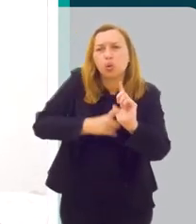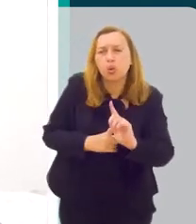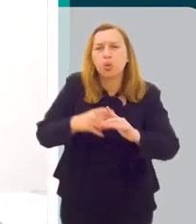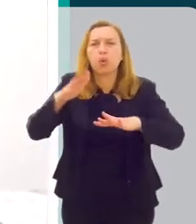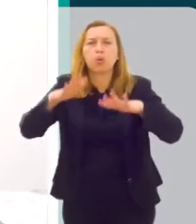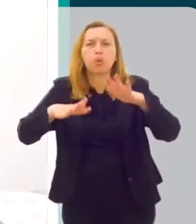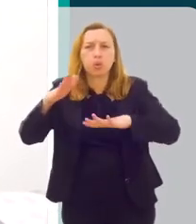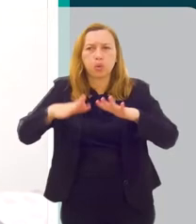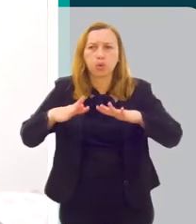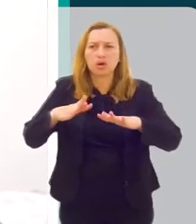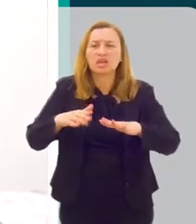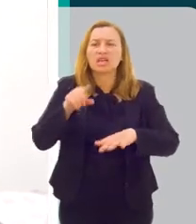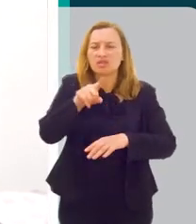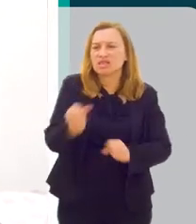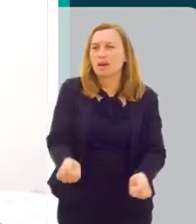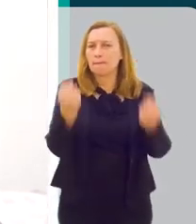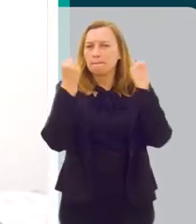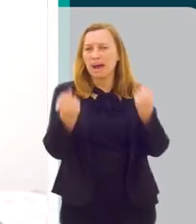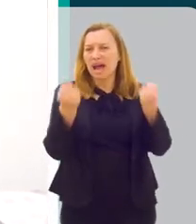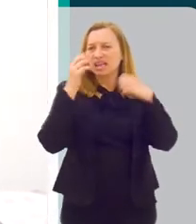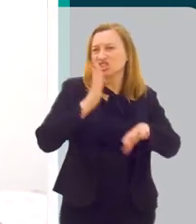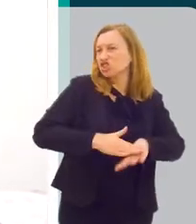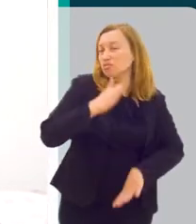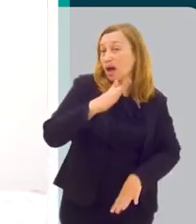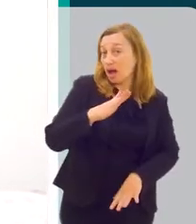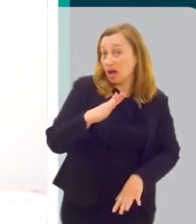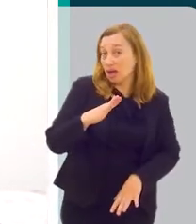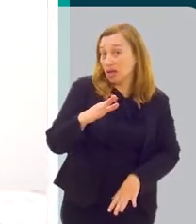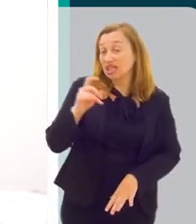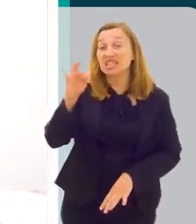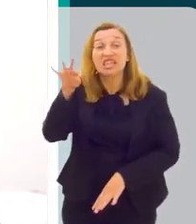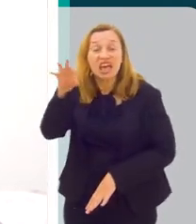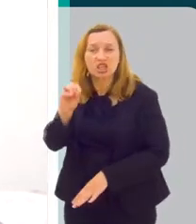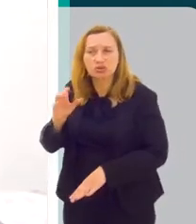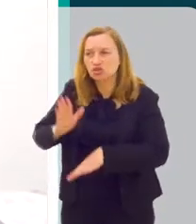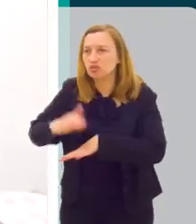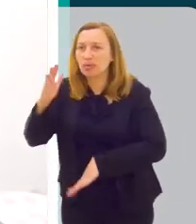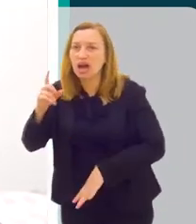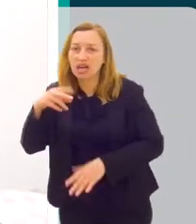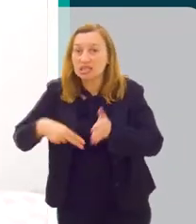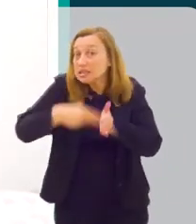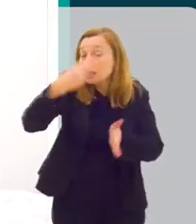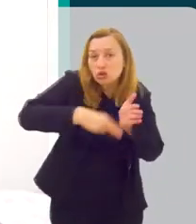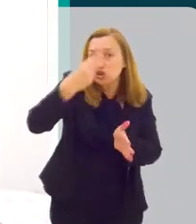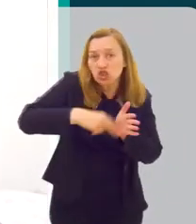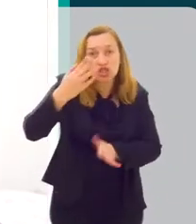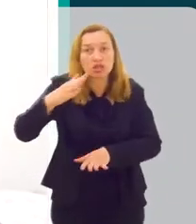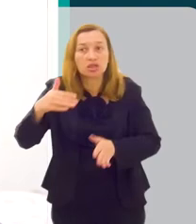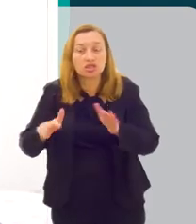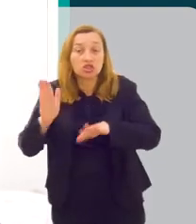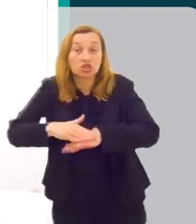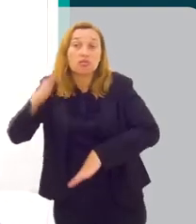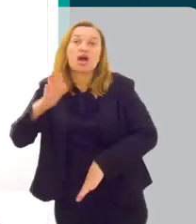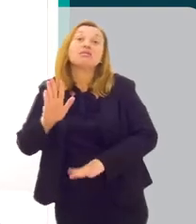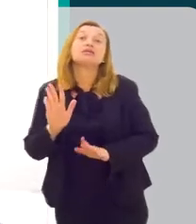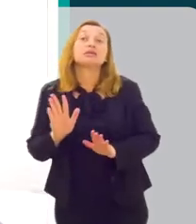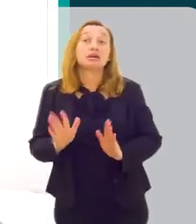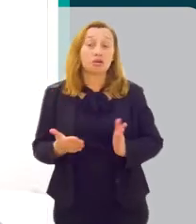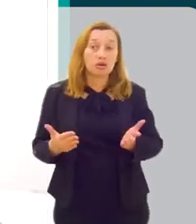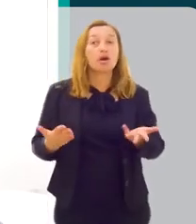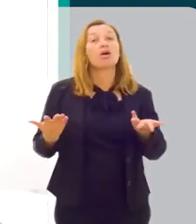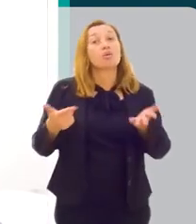Tudo depende da medida. Se você malha demais, faz procedimentos estéticos, cirúrgicos demais,